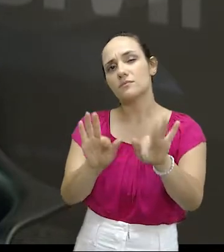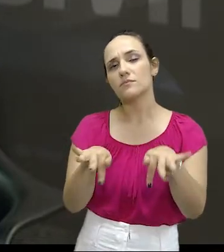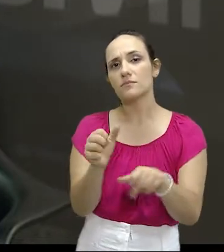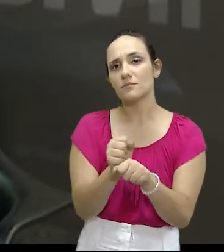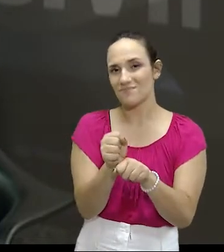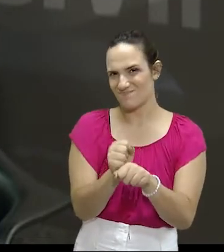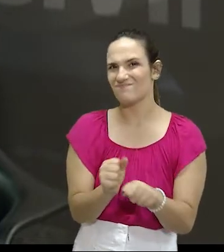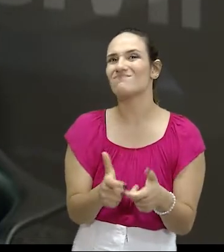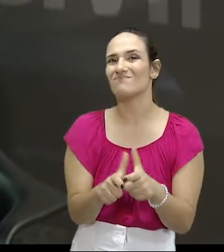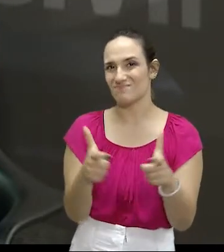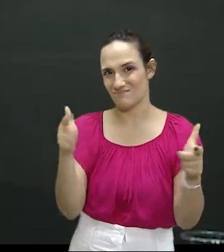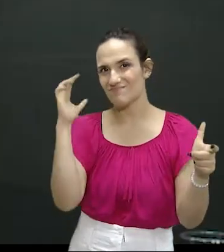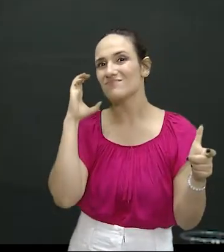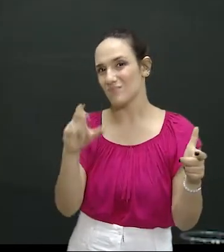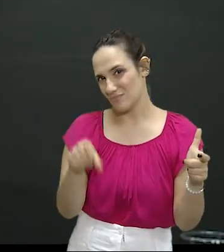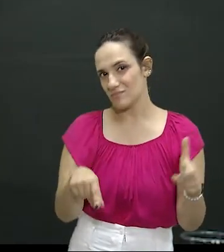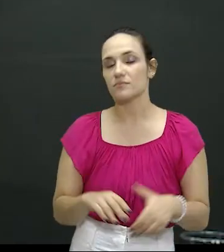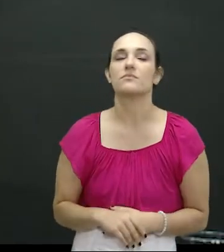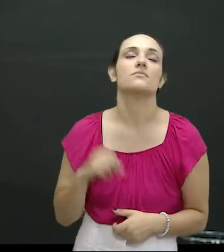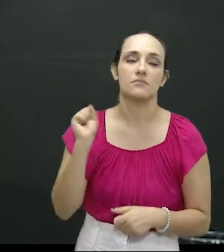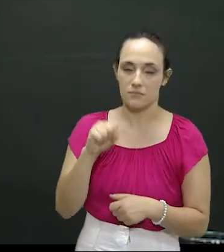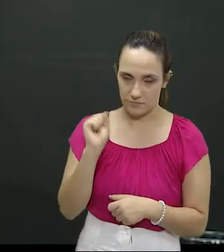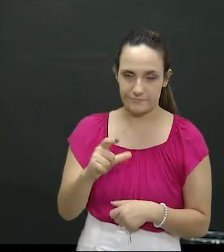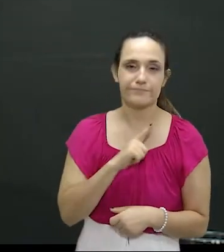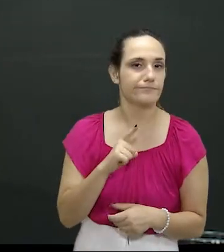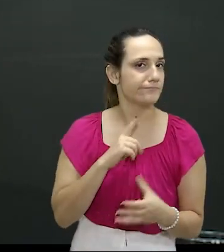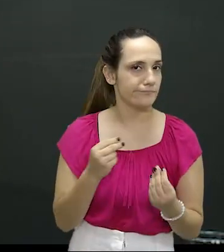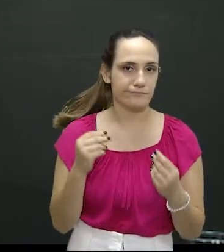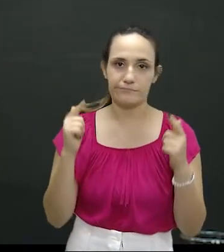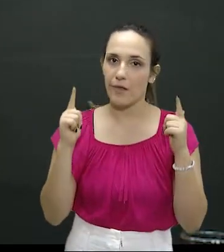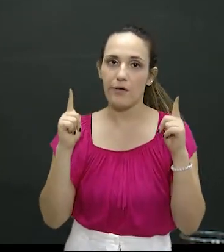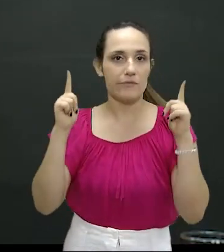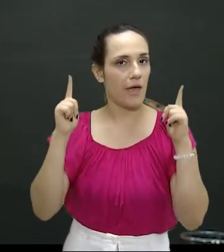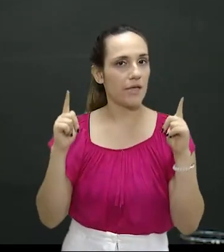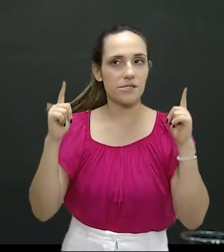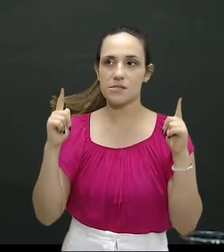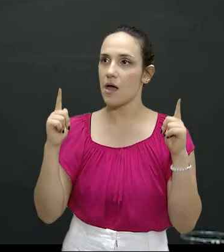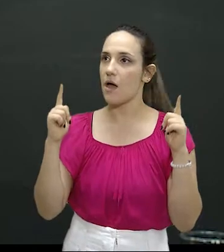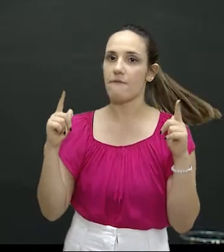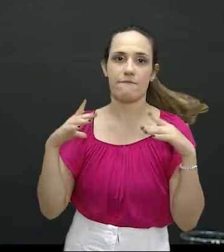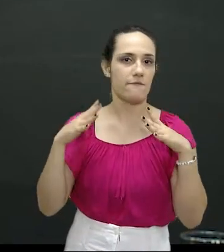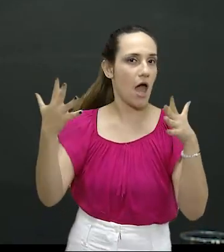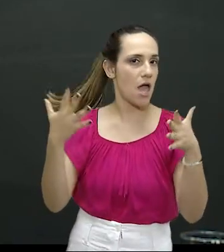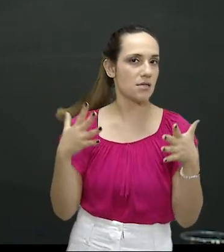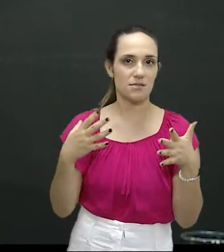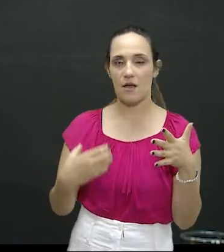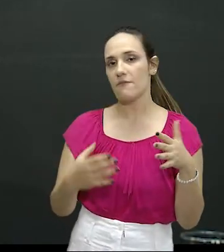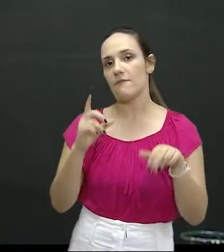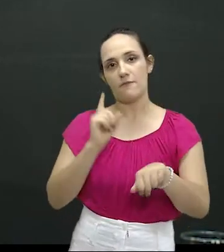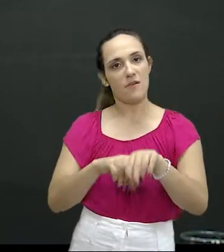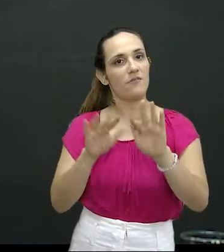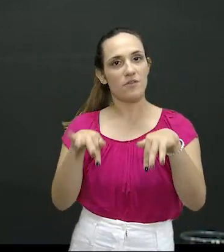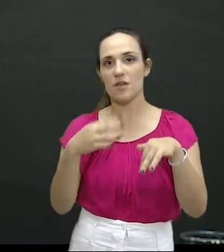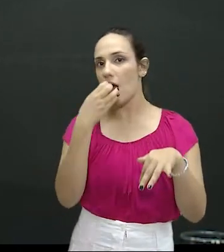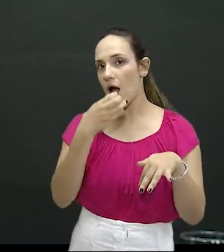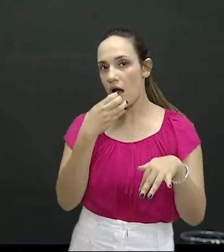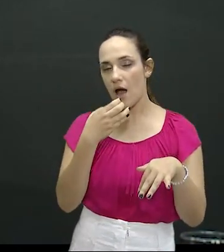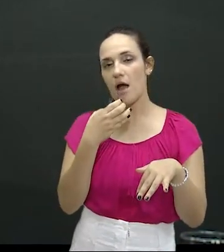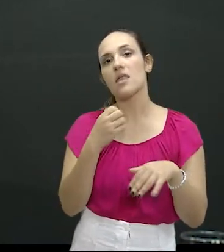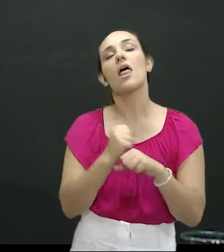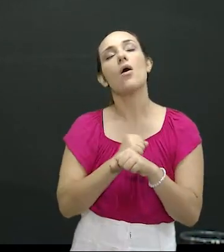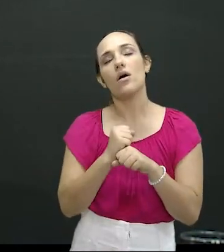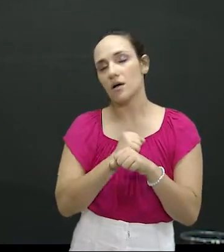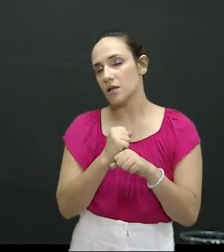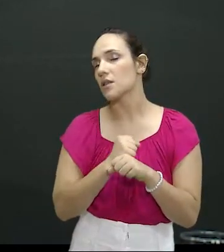aumenta muito esse tipo de crime, né? Bastante. A questão das festas de final do ano, principalmente as compras de Natal, aumentam muito o